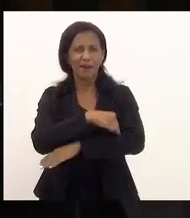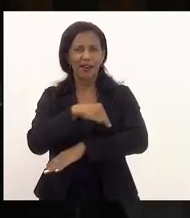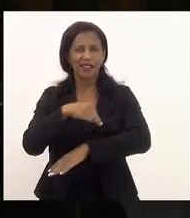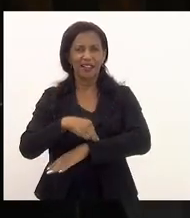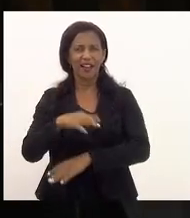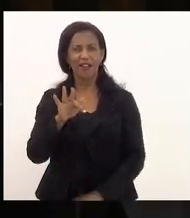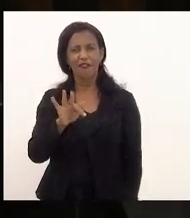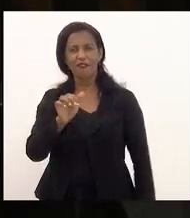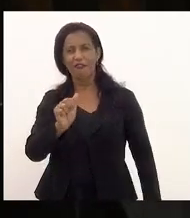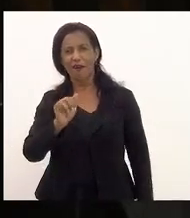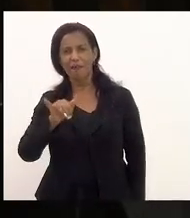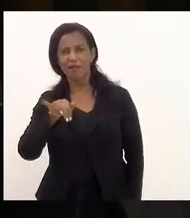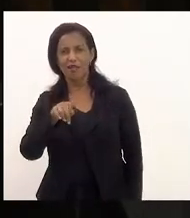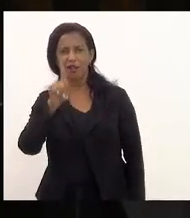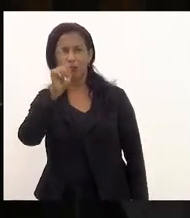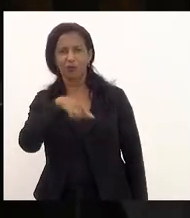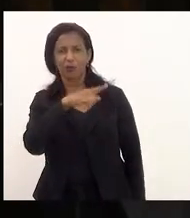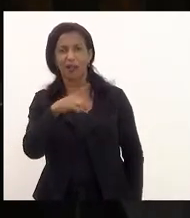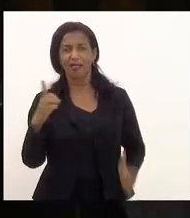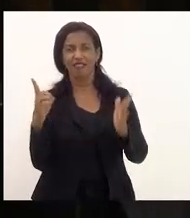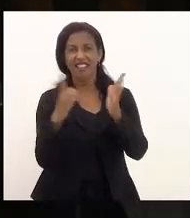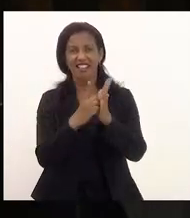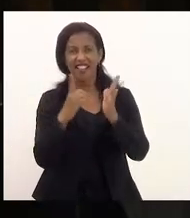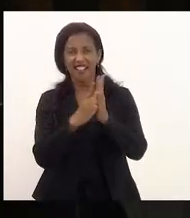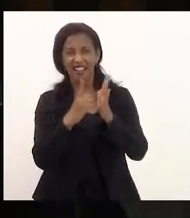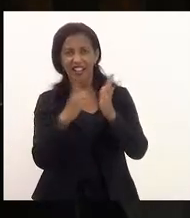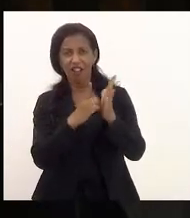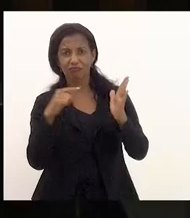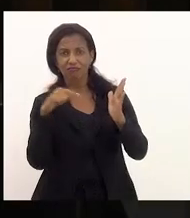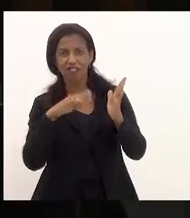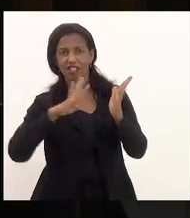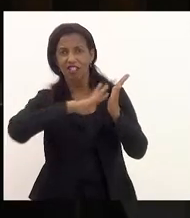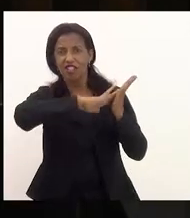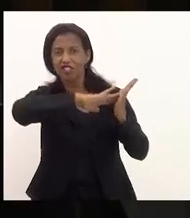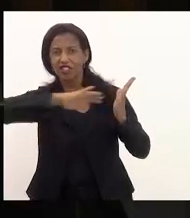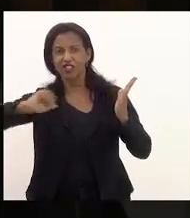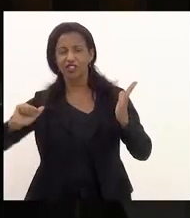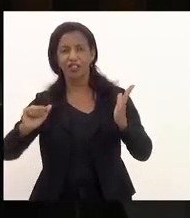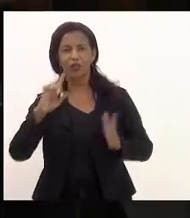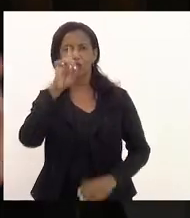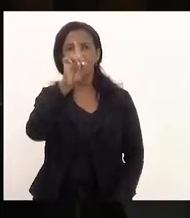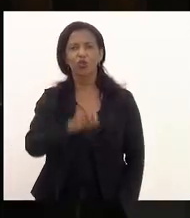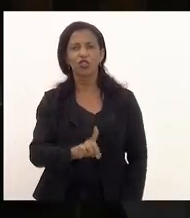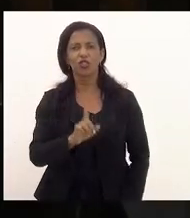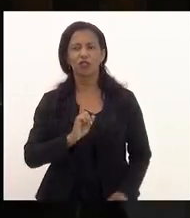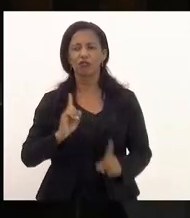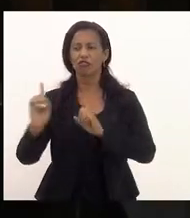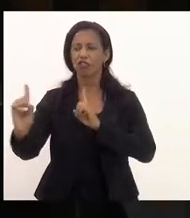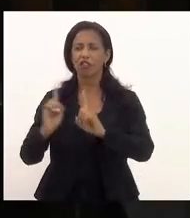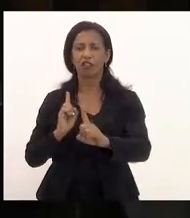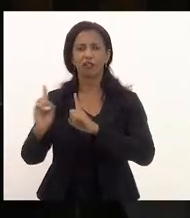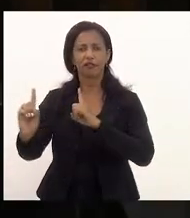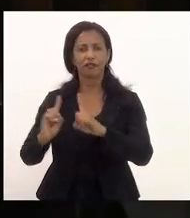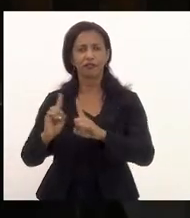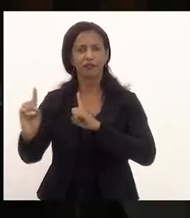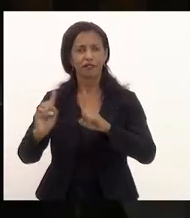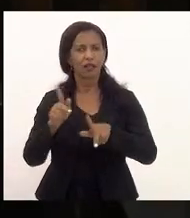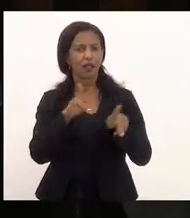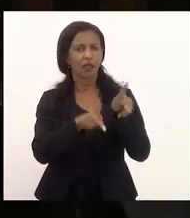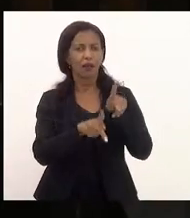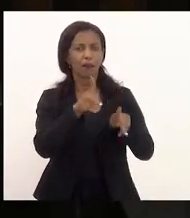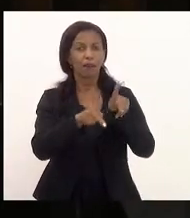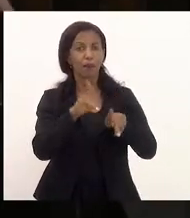Fabiano Horta. Decreto esse que retira o direito de ir e vir da